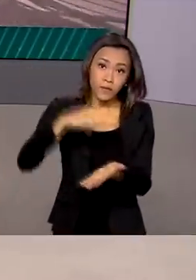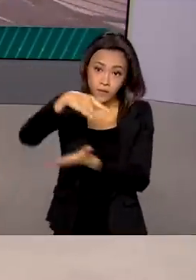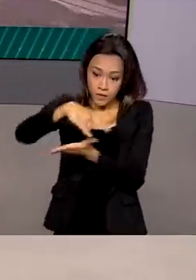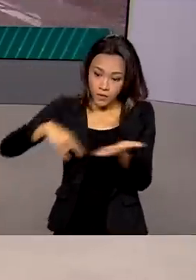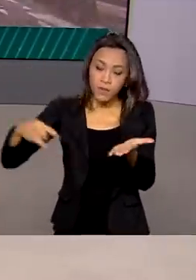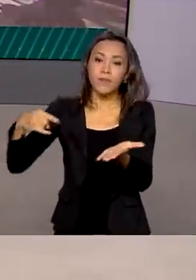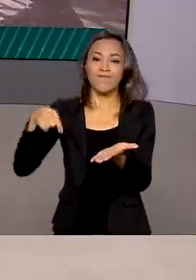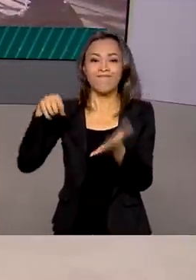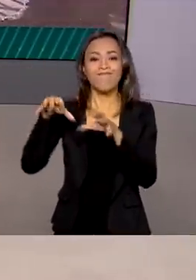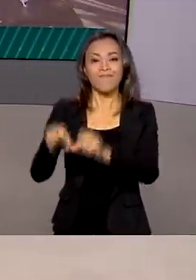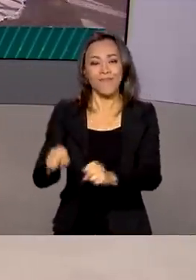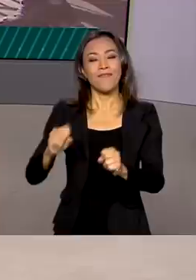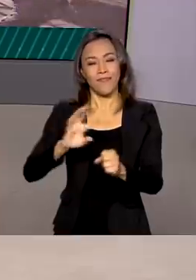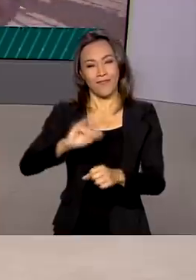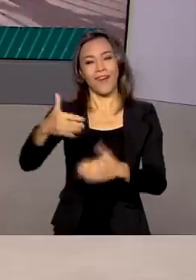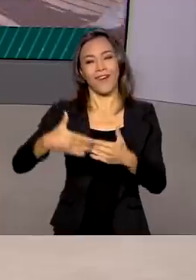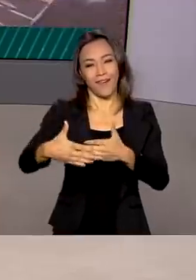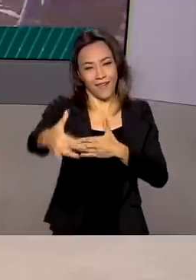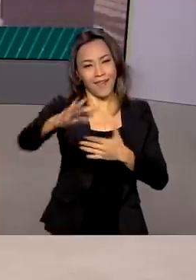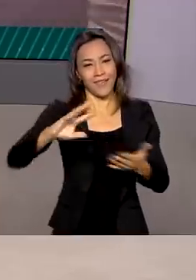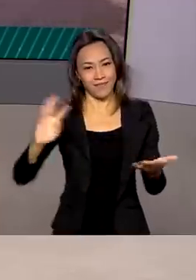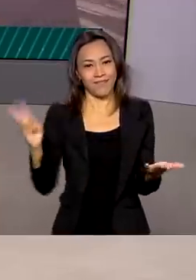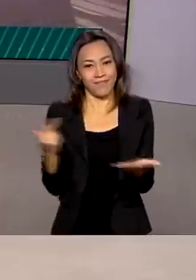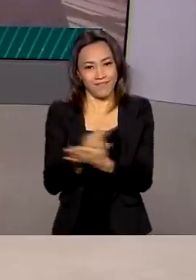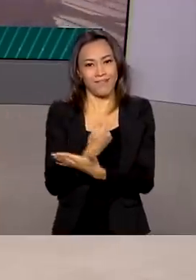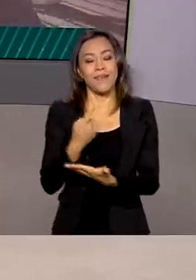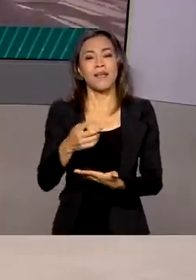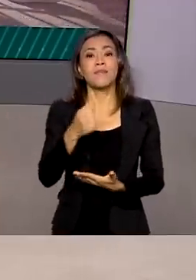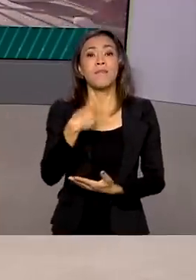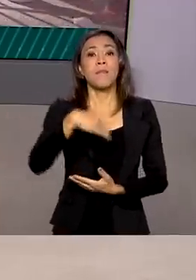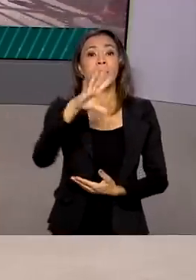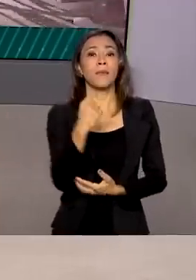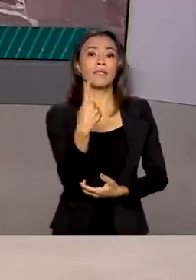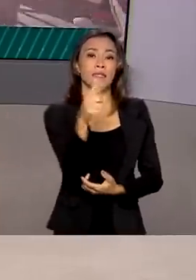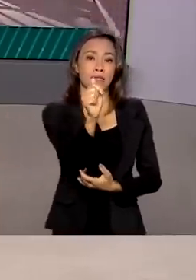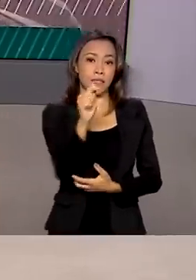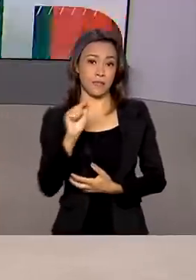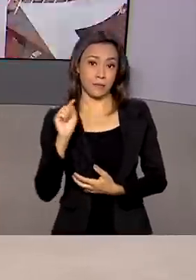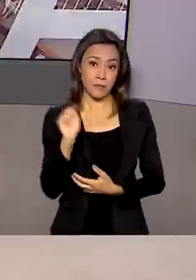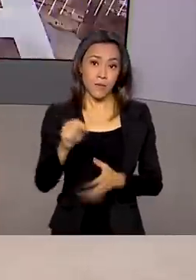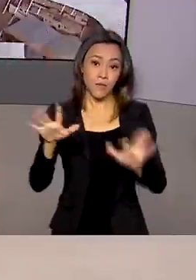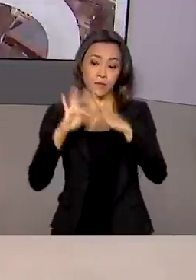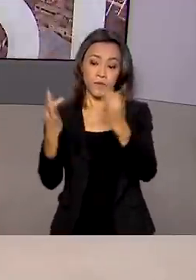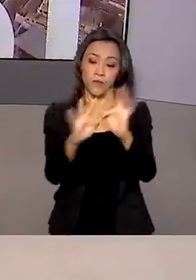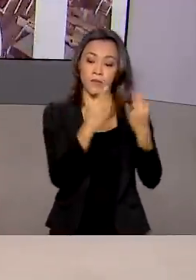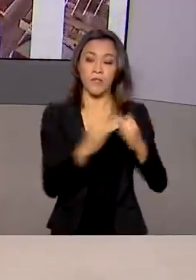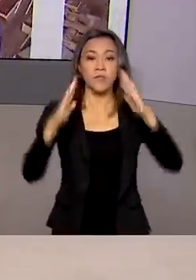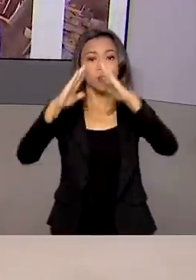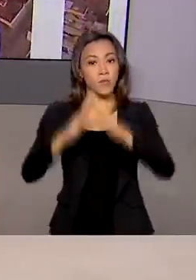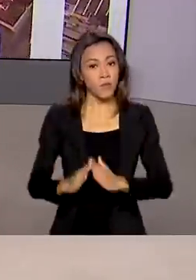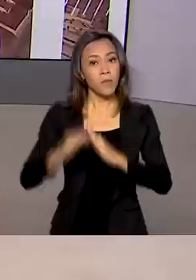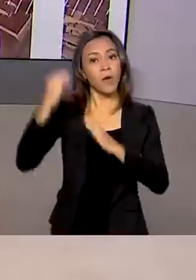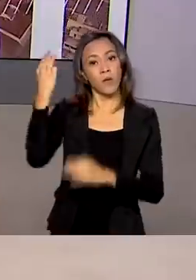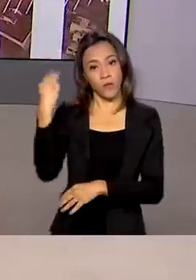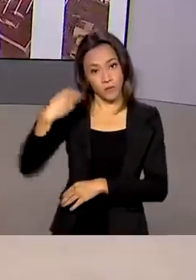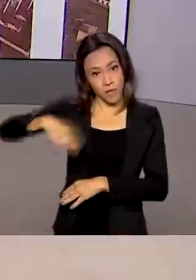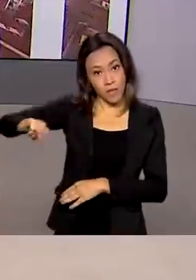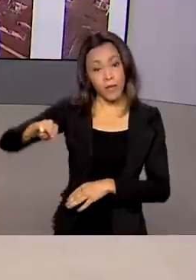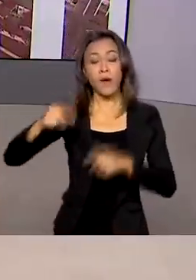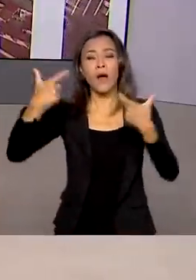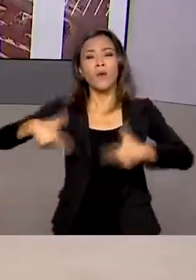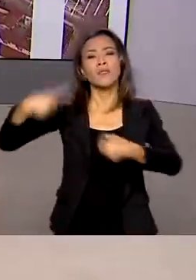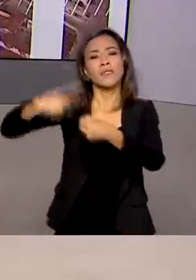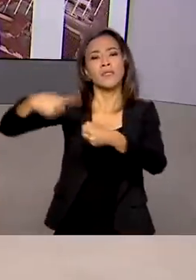será realidade para mais de 17 mil famílias do Maranhão, que vão receber hoje os títulos de terra no município de Açailândia.